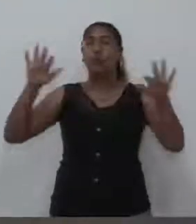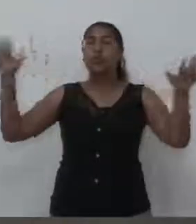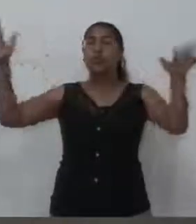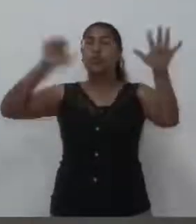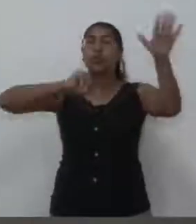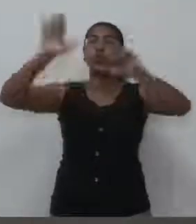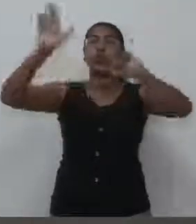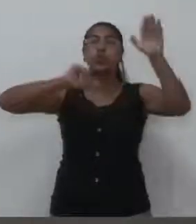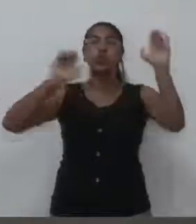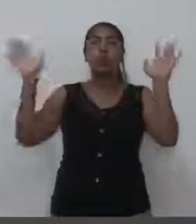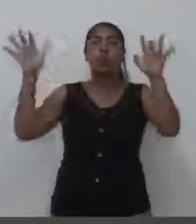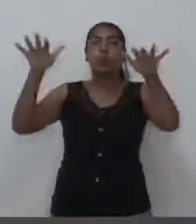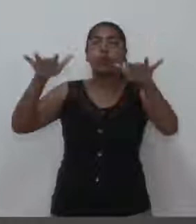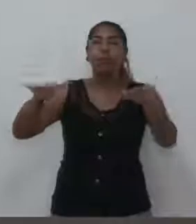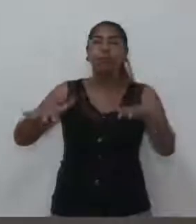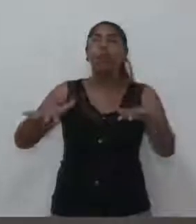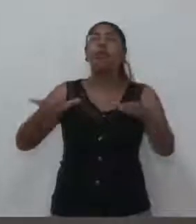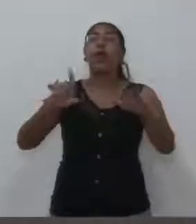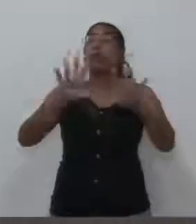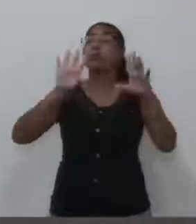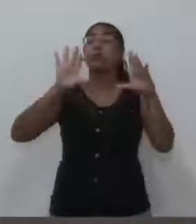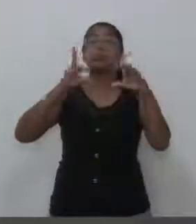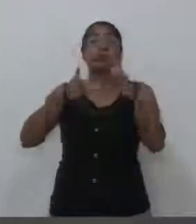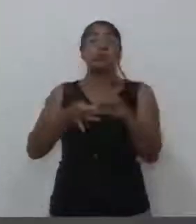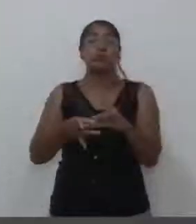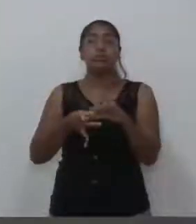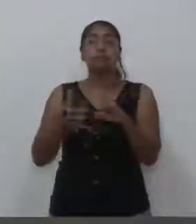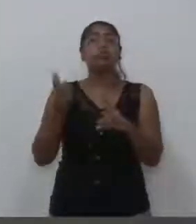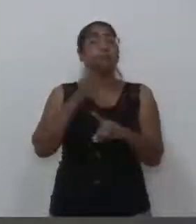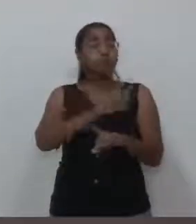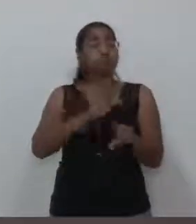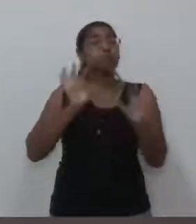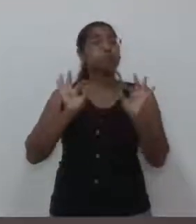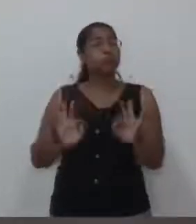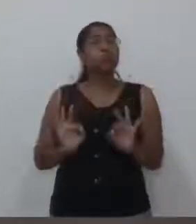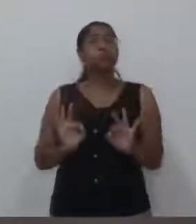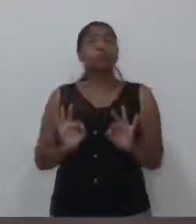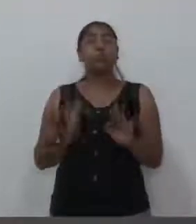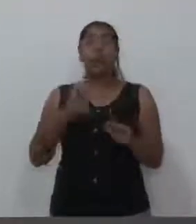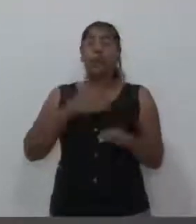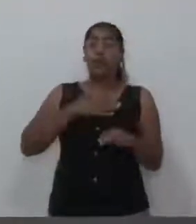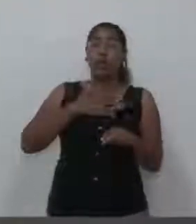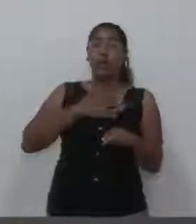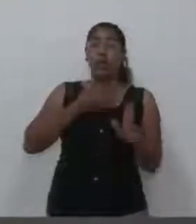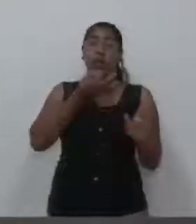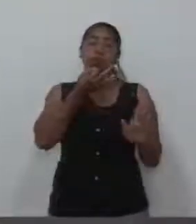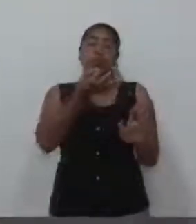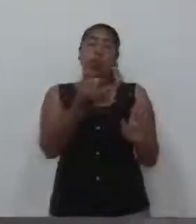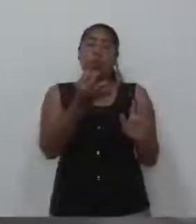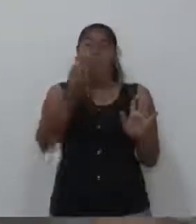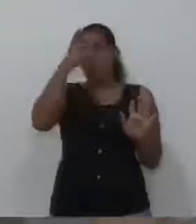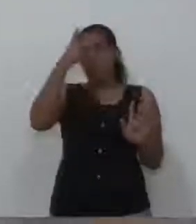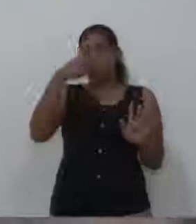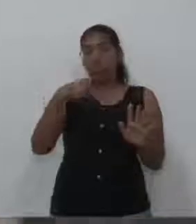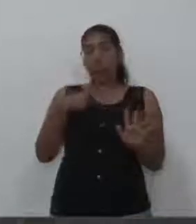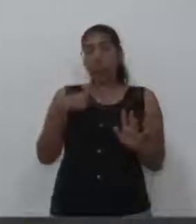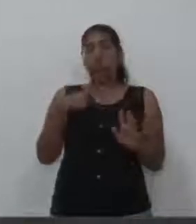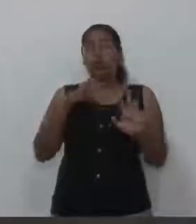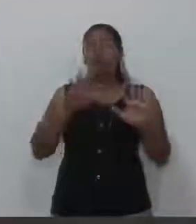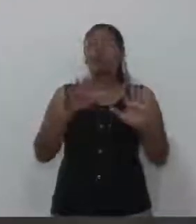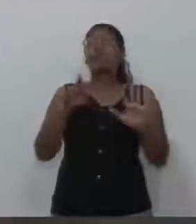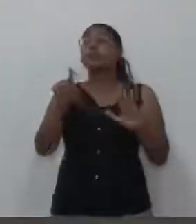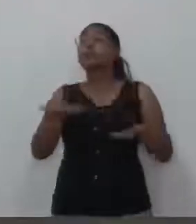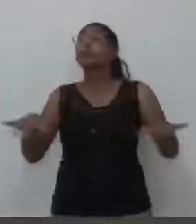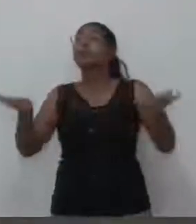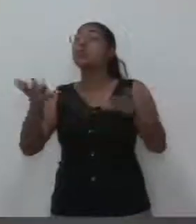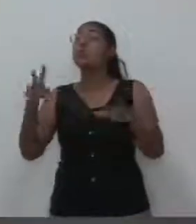democrática. Eu, independente de ler e ter as minhas opiniões a respeito, procurei ouvir